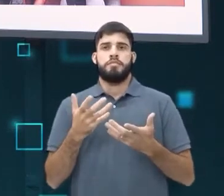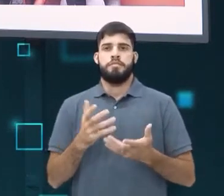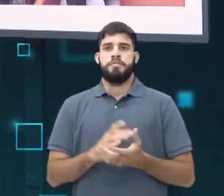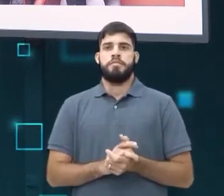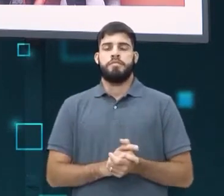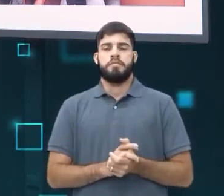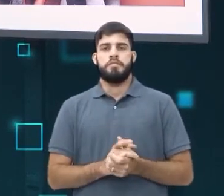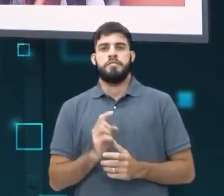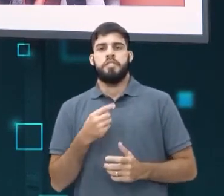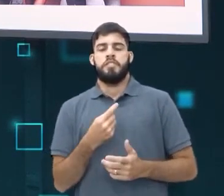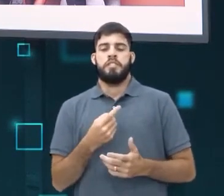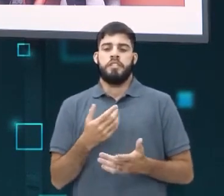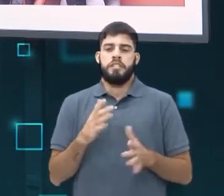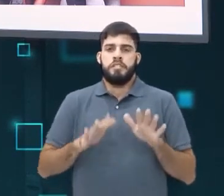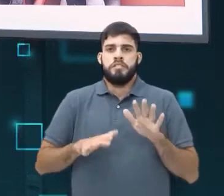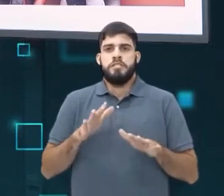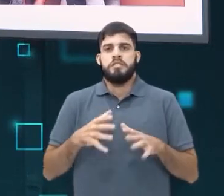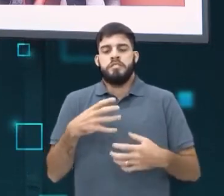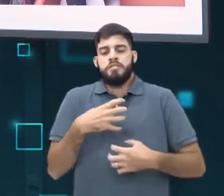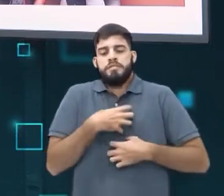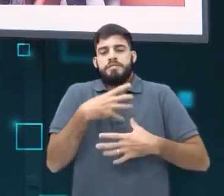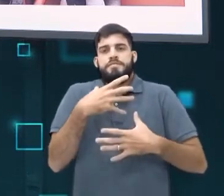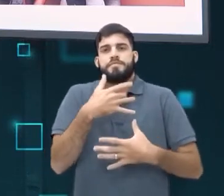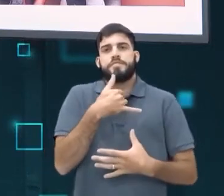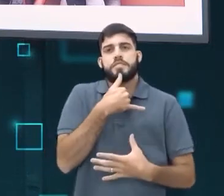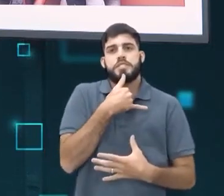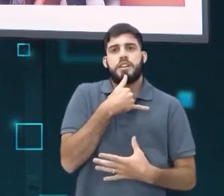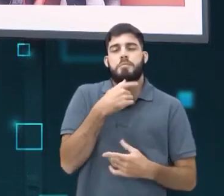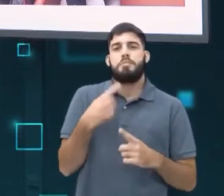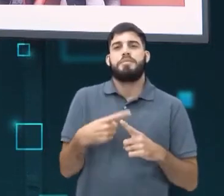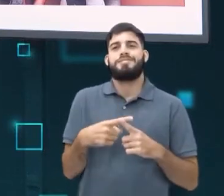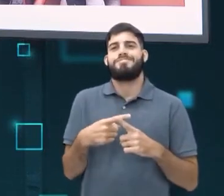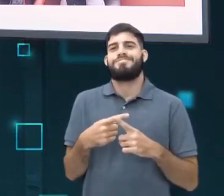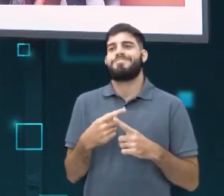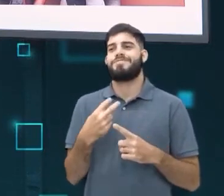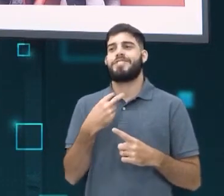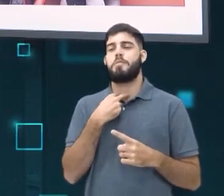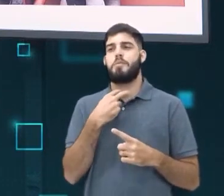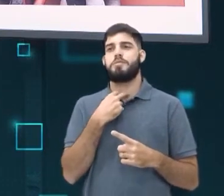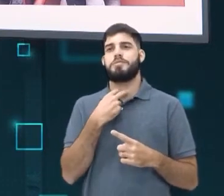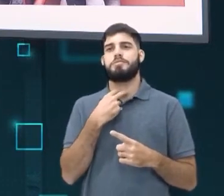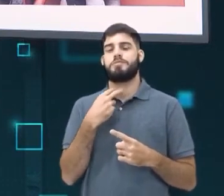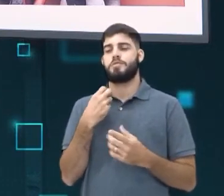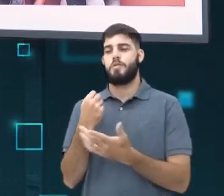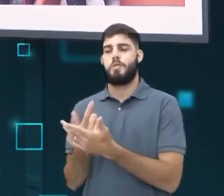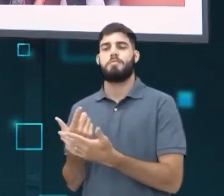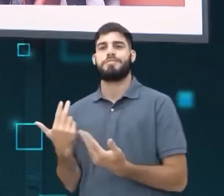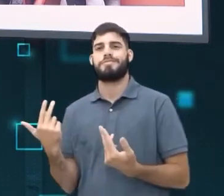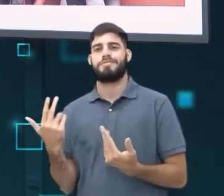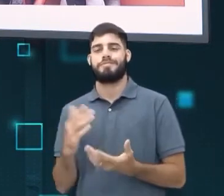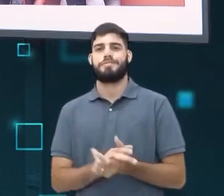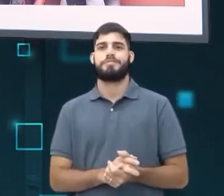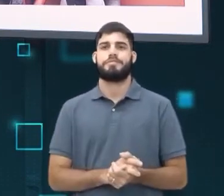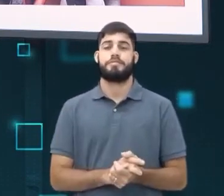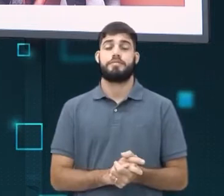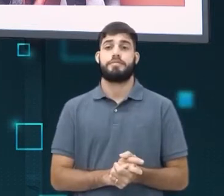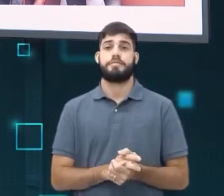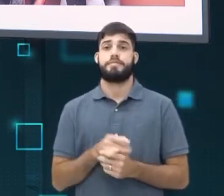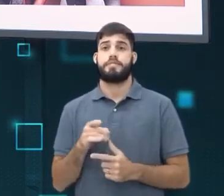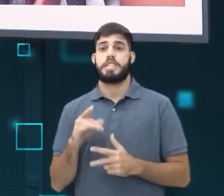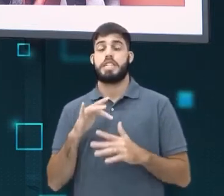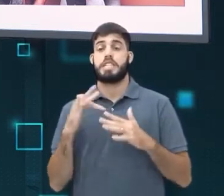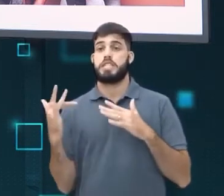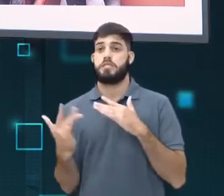E às vezes a gente se sente um pouco triste por não ter tudo aquilo que as pessoas mostram na internet que tem. Na verdade, as redes